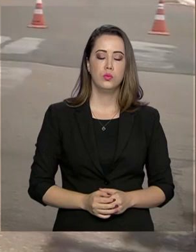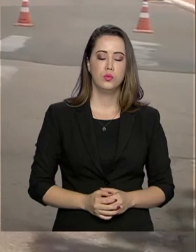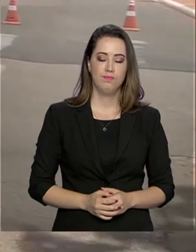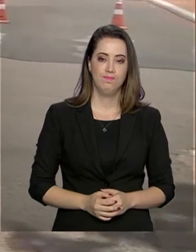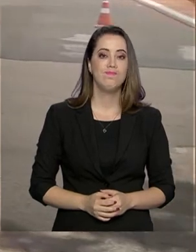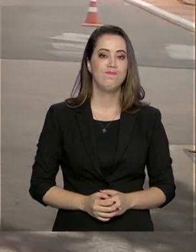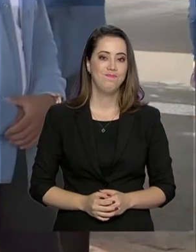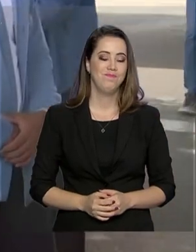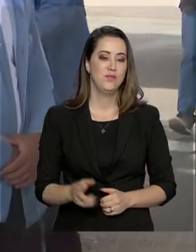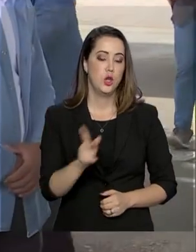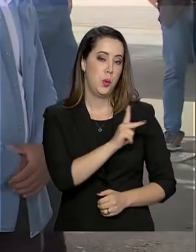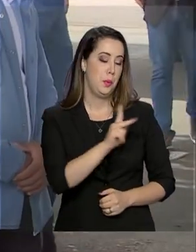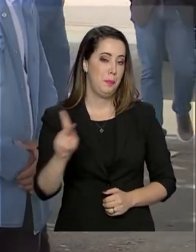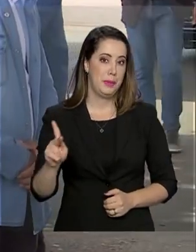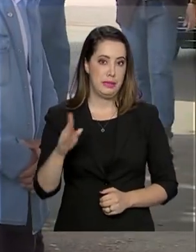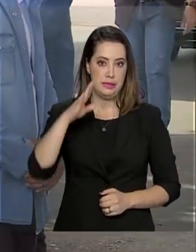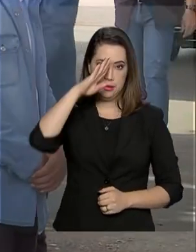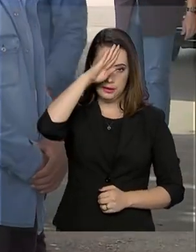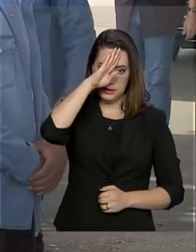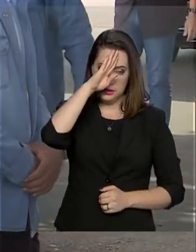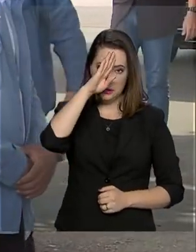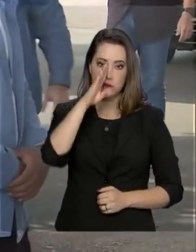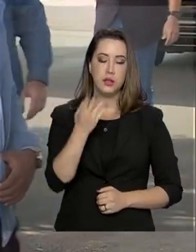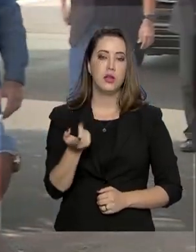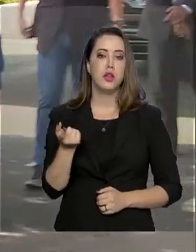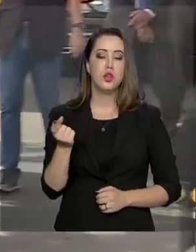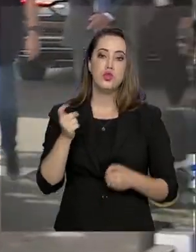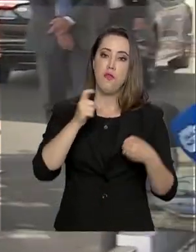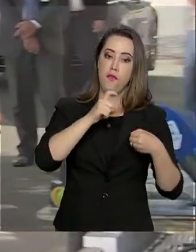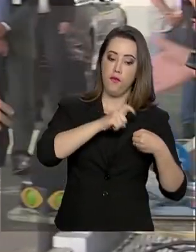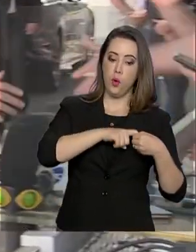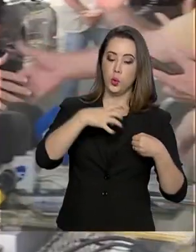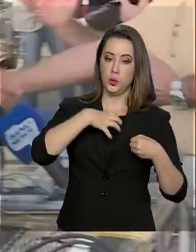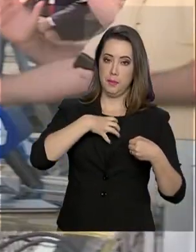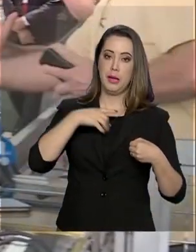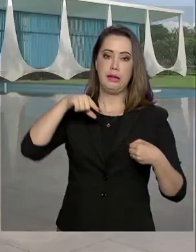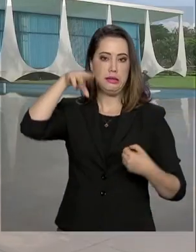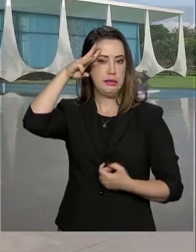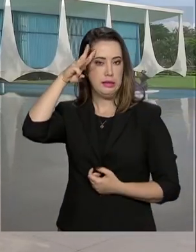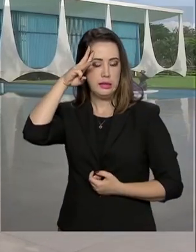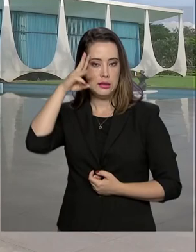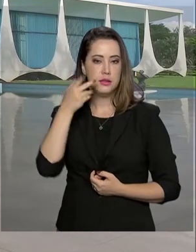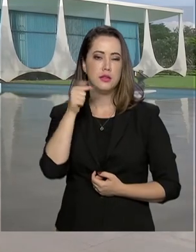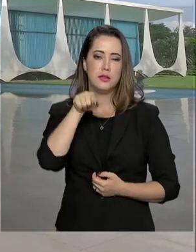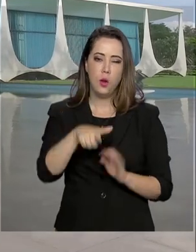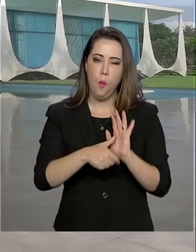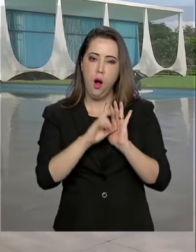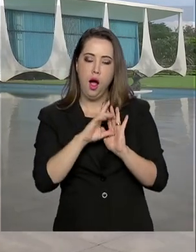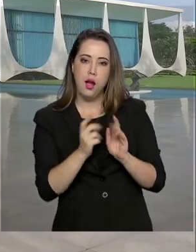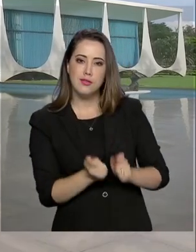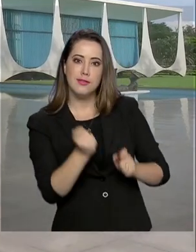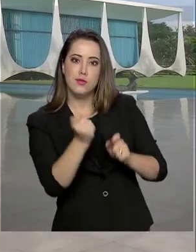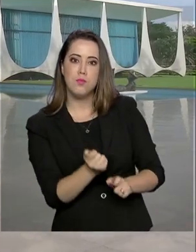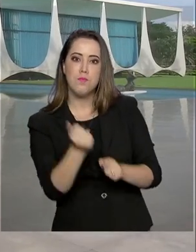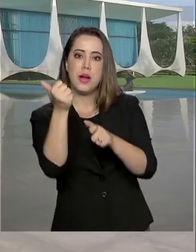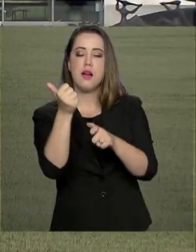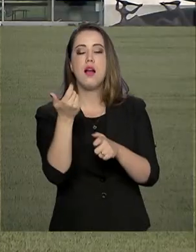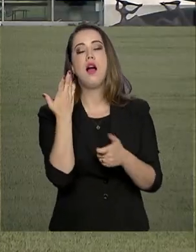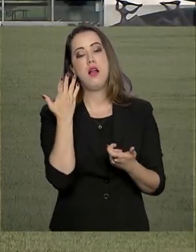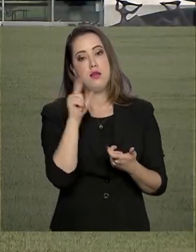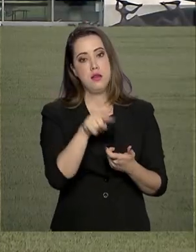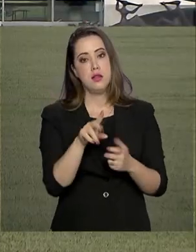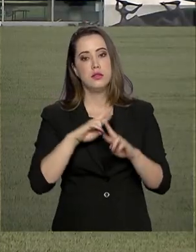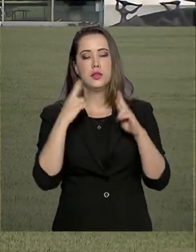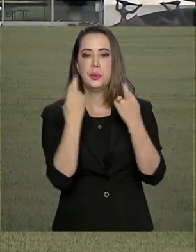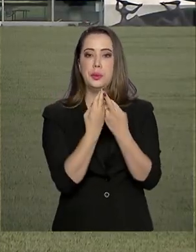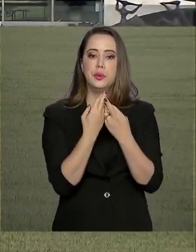O presidente Jair Bolsonaro antecipou a volta da Bahia nesta terça-feira. E na véspera de Ano Novo, Bolsonaro se reuniu no